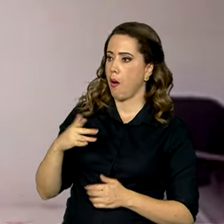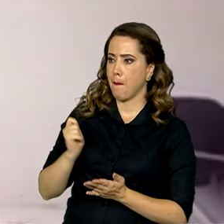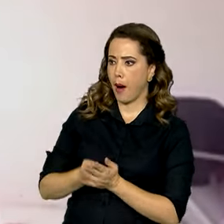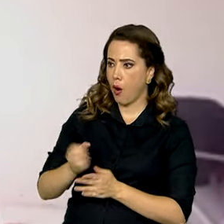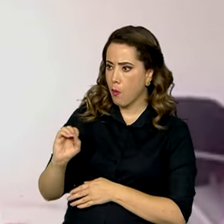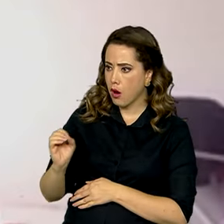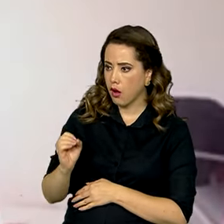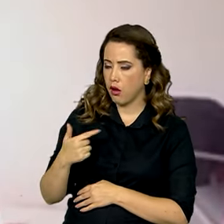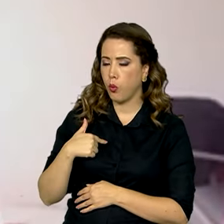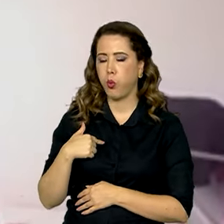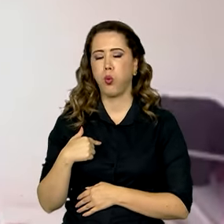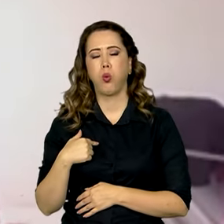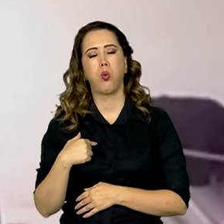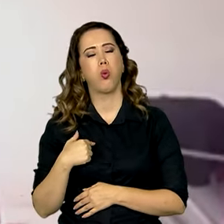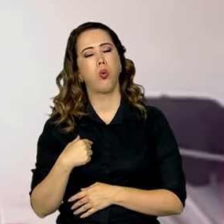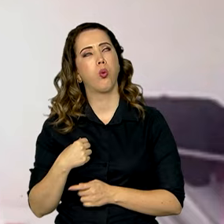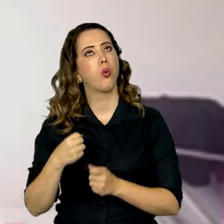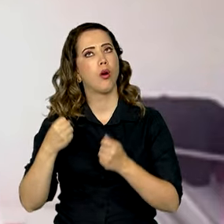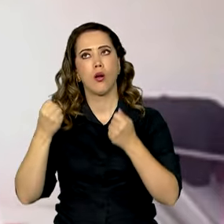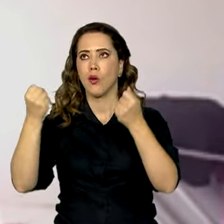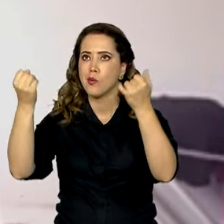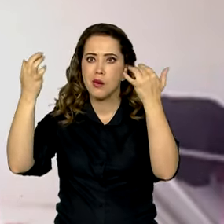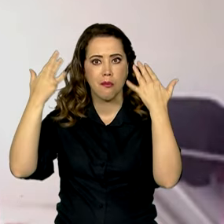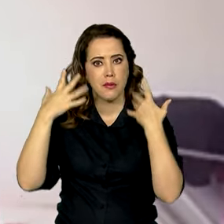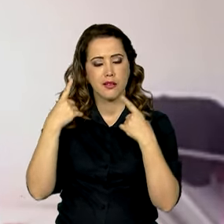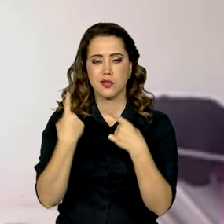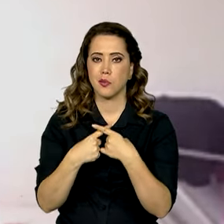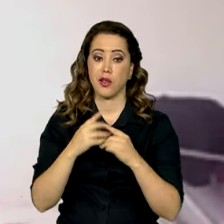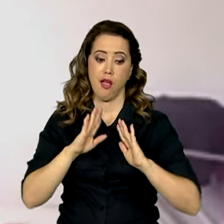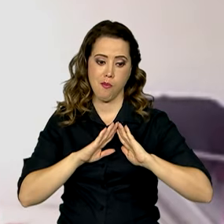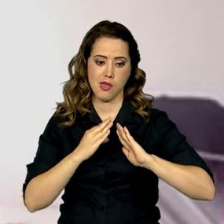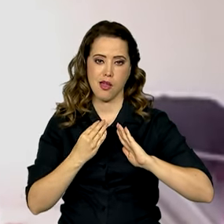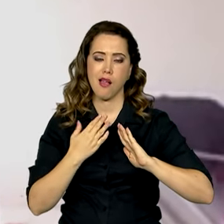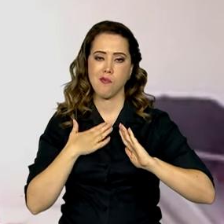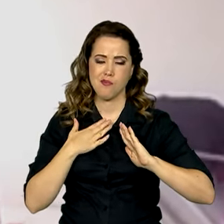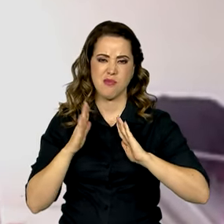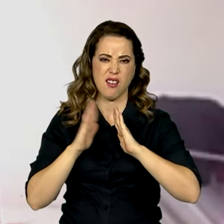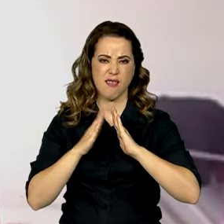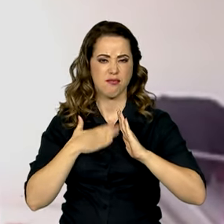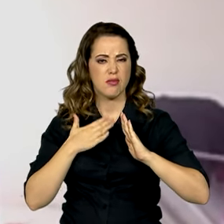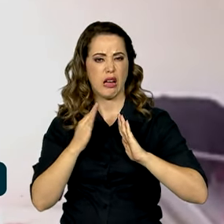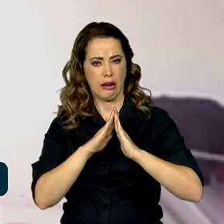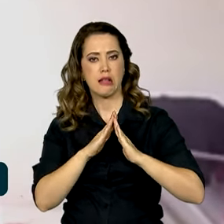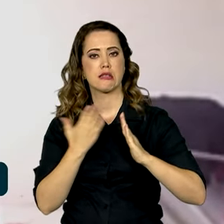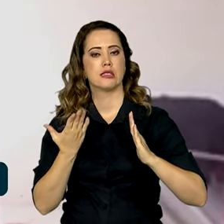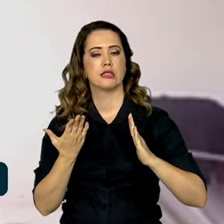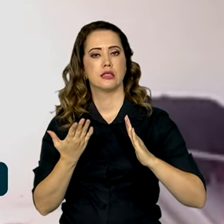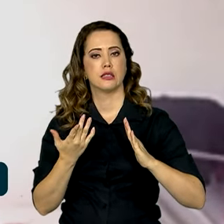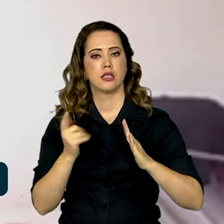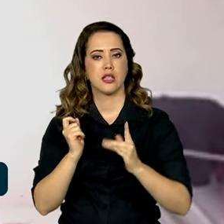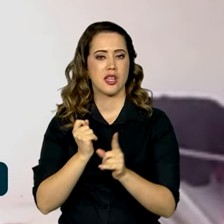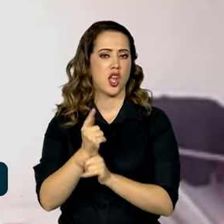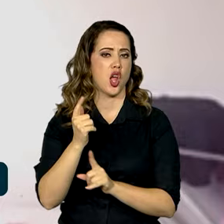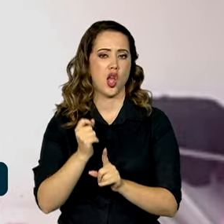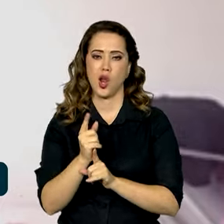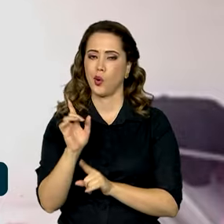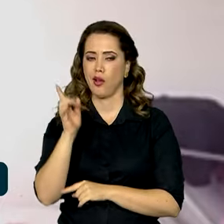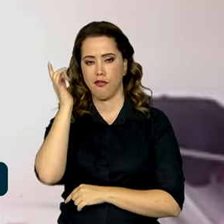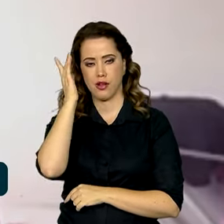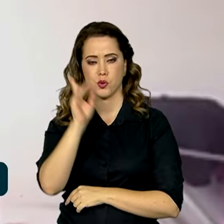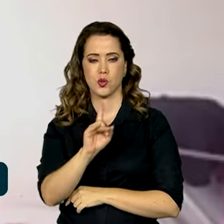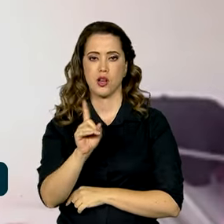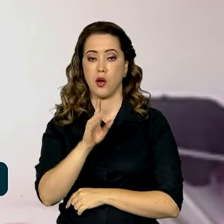foi uma besta, foi uma honra poder ter minha casa própria. E aluguel não é fácil,